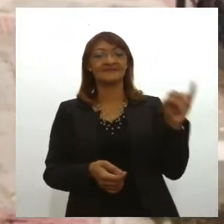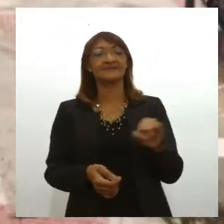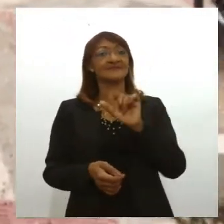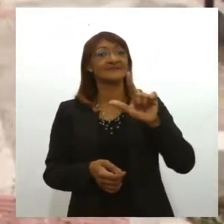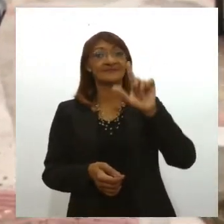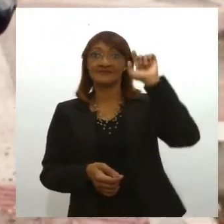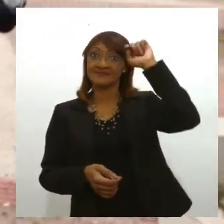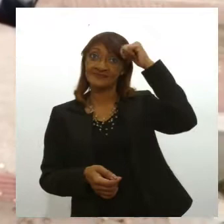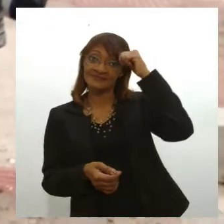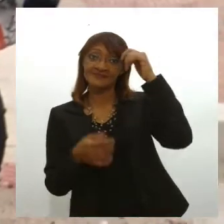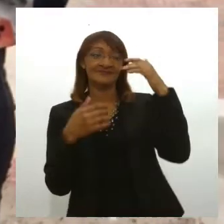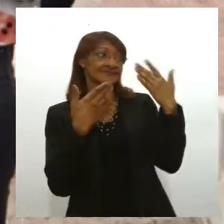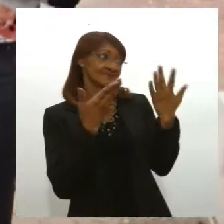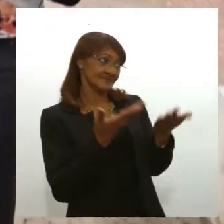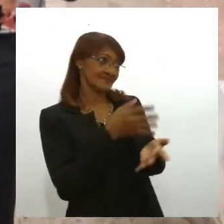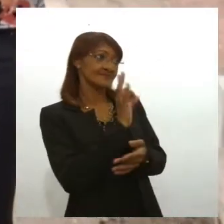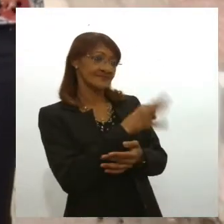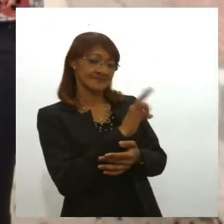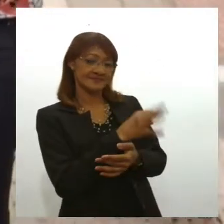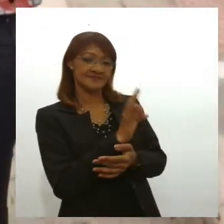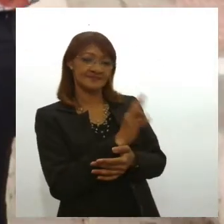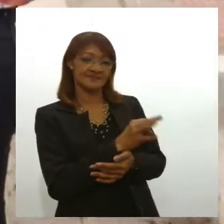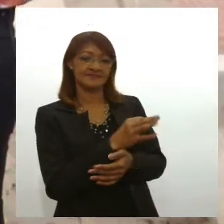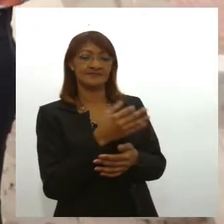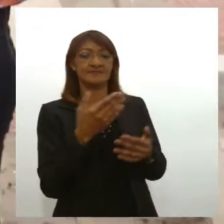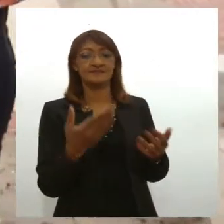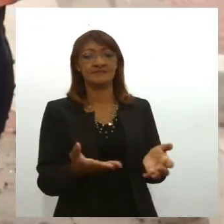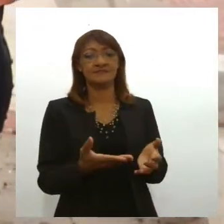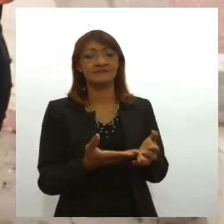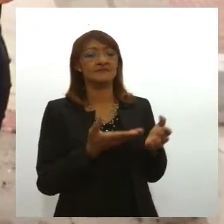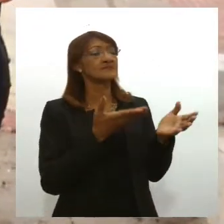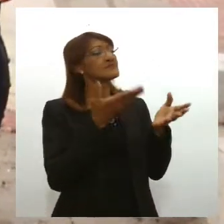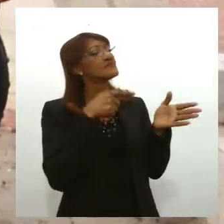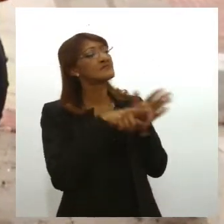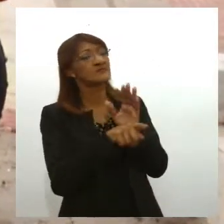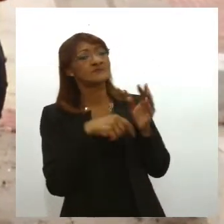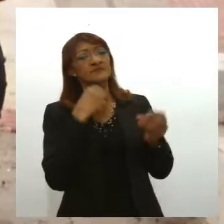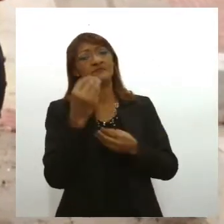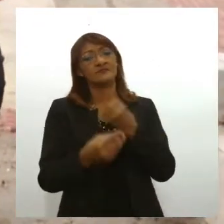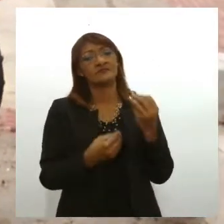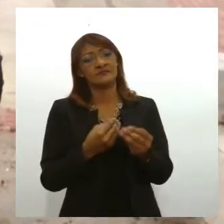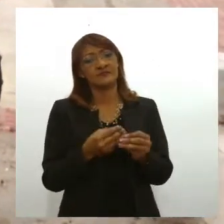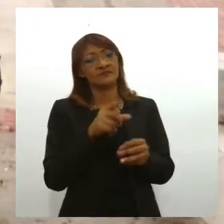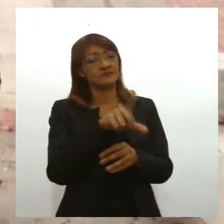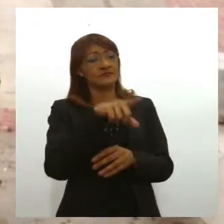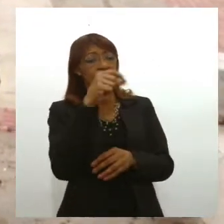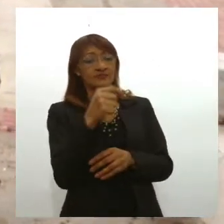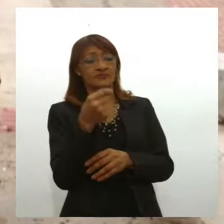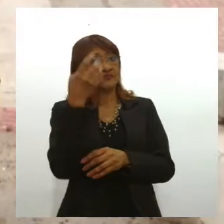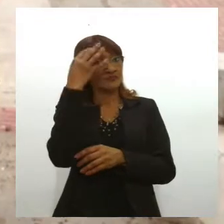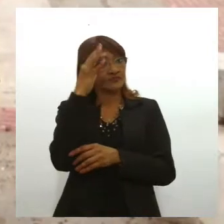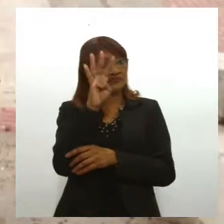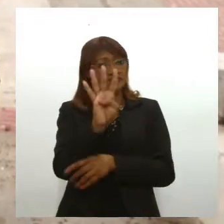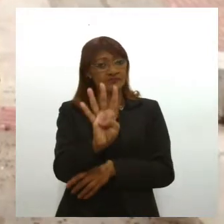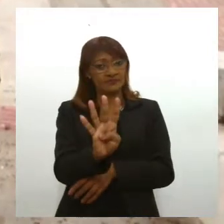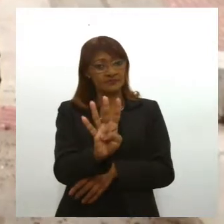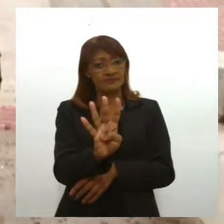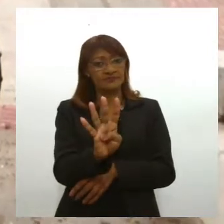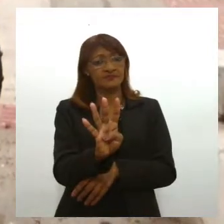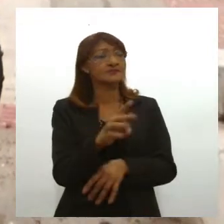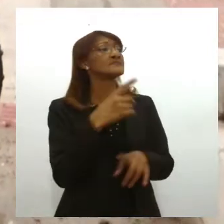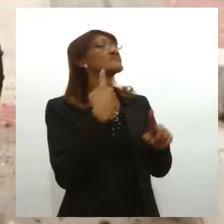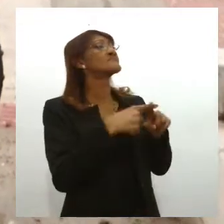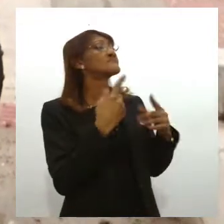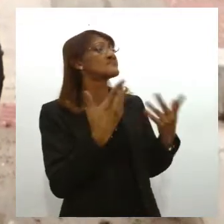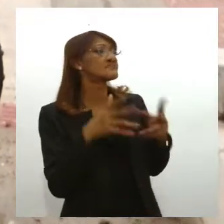eventos acontecem durante esse mês. Eu queria saber especificamente, vocês escolheram quatro dias para isso, por que os